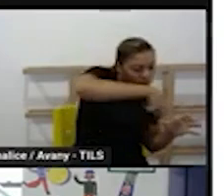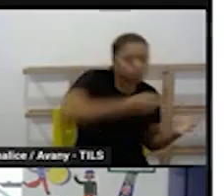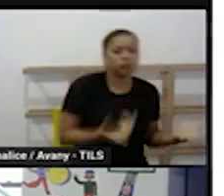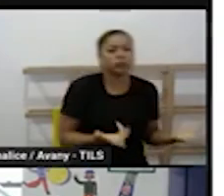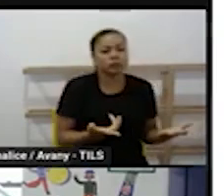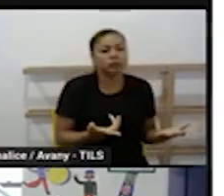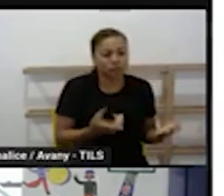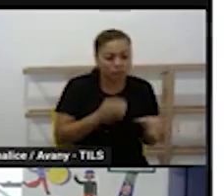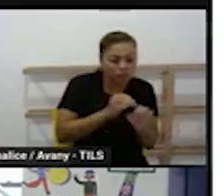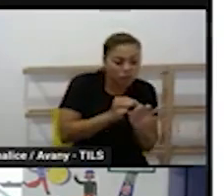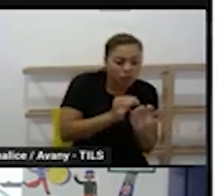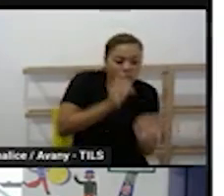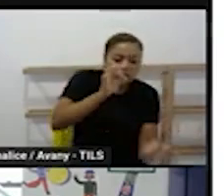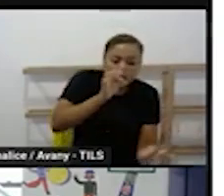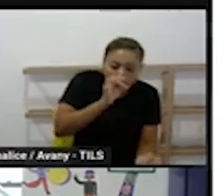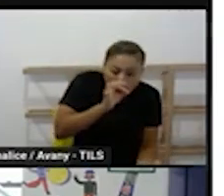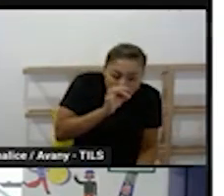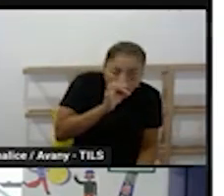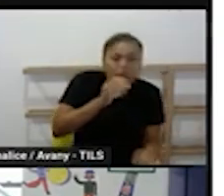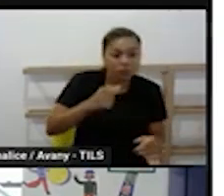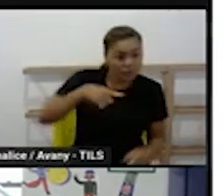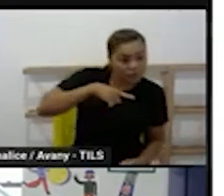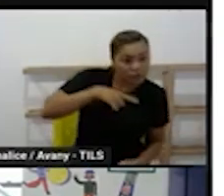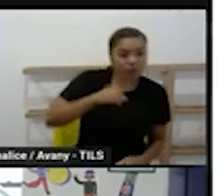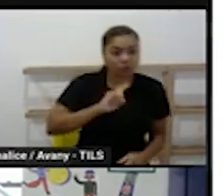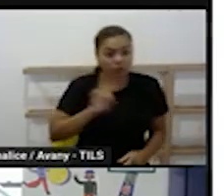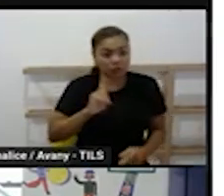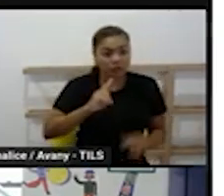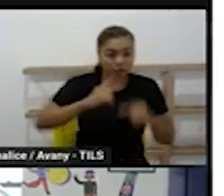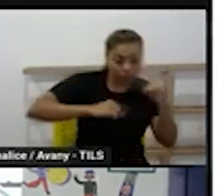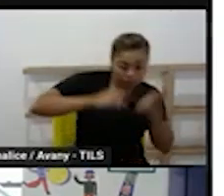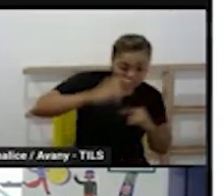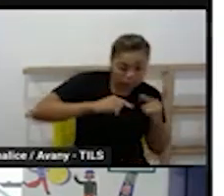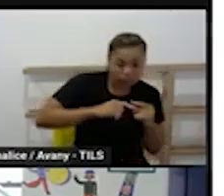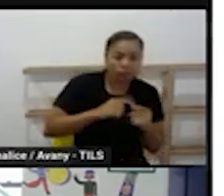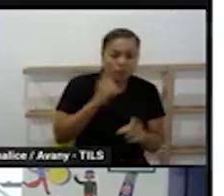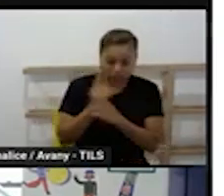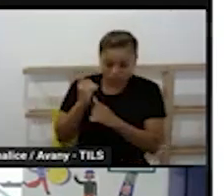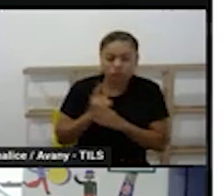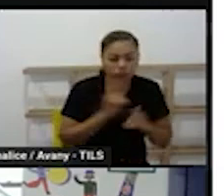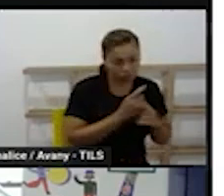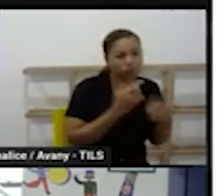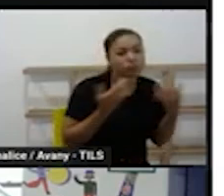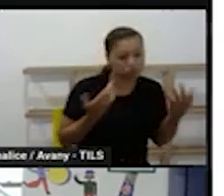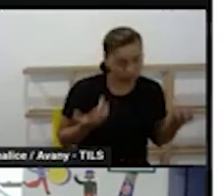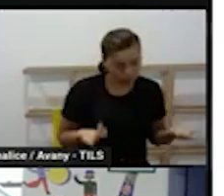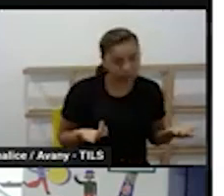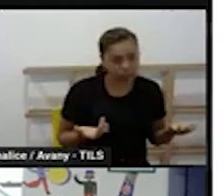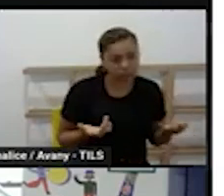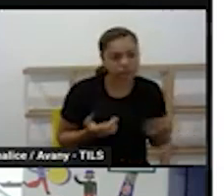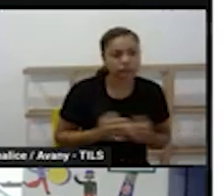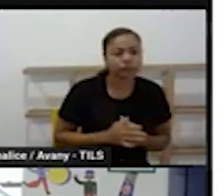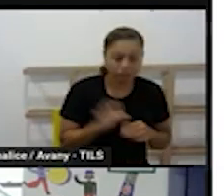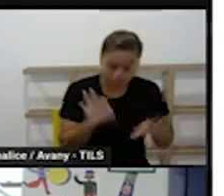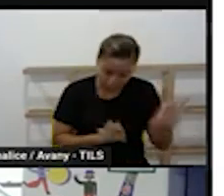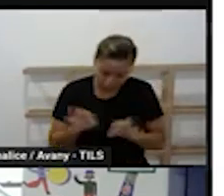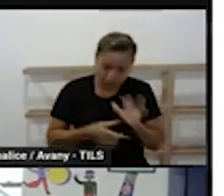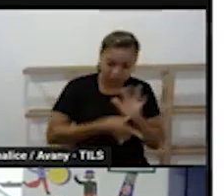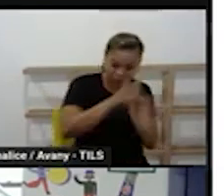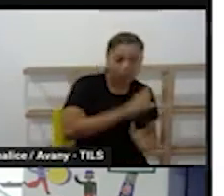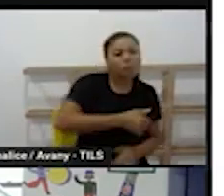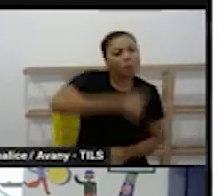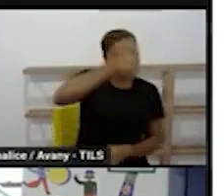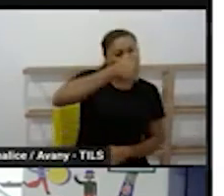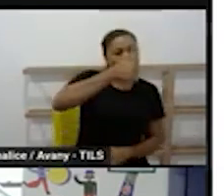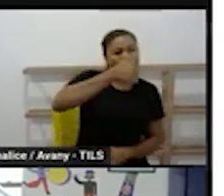se tem canudo para fazer essa bolinha então quando a gente já tem essa previsão do que vai acontecer a gente consegue se organizar melhor organizar o material